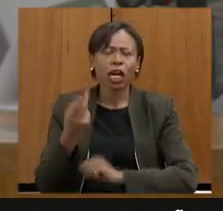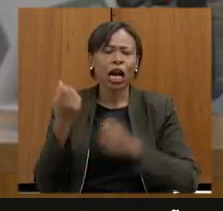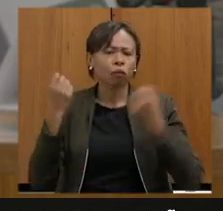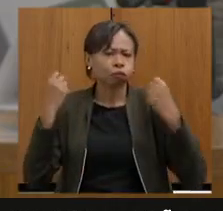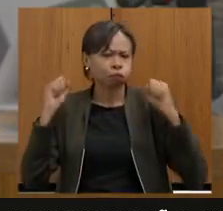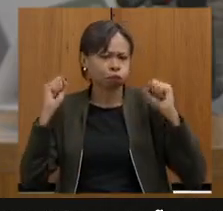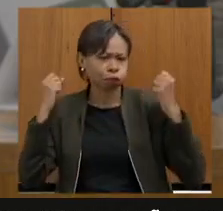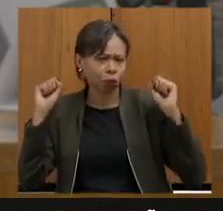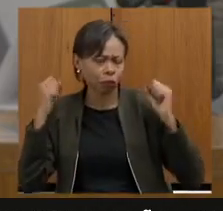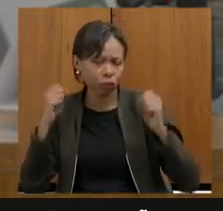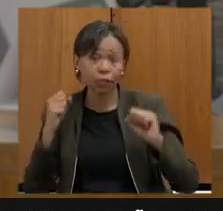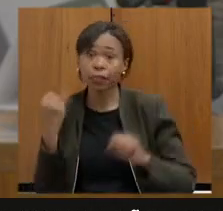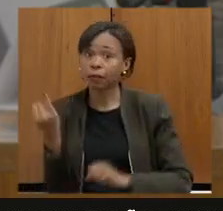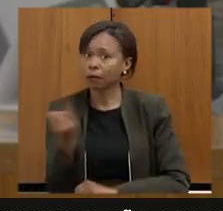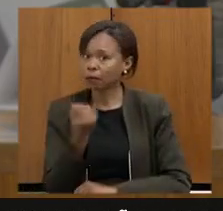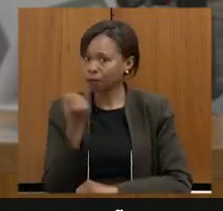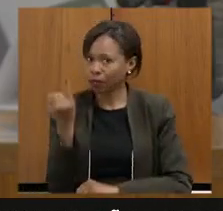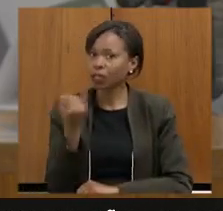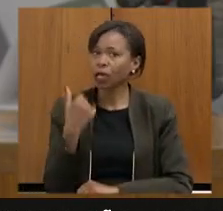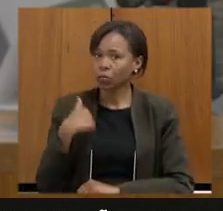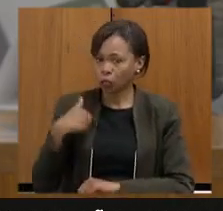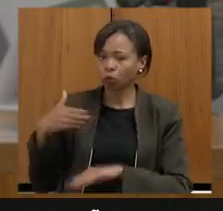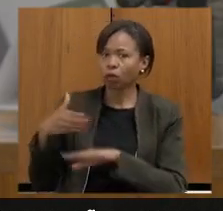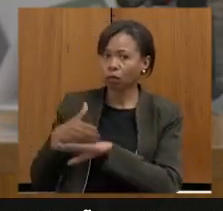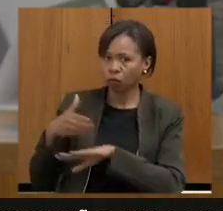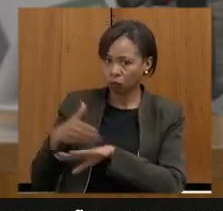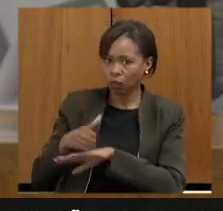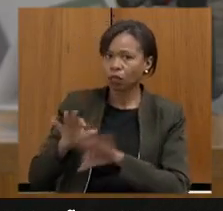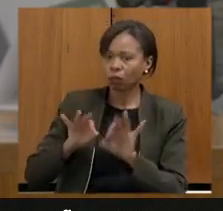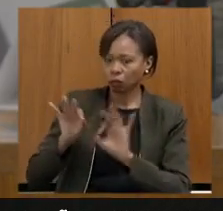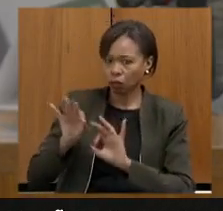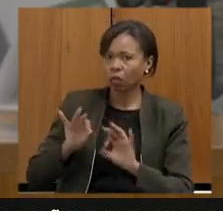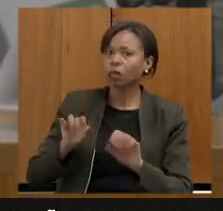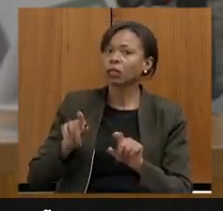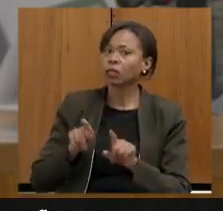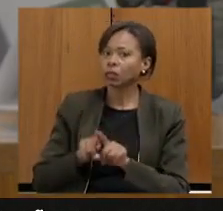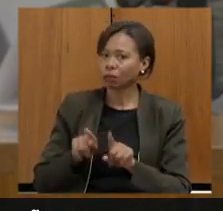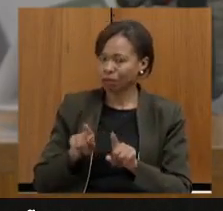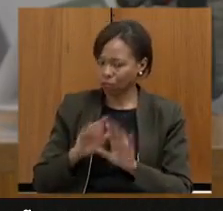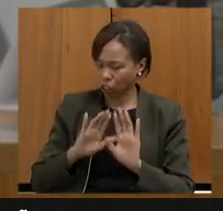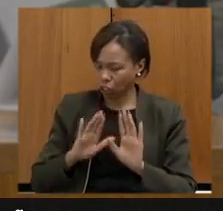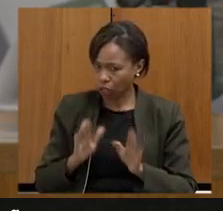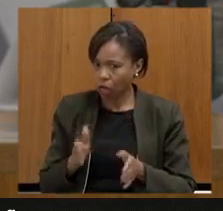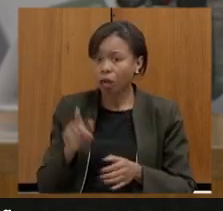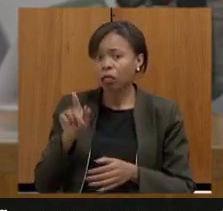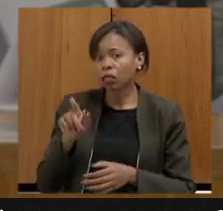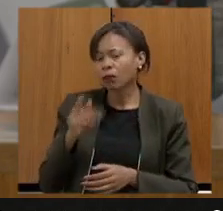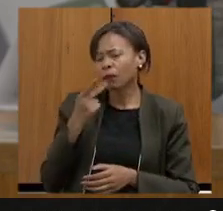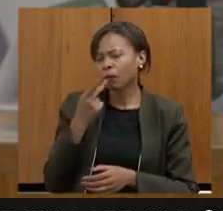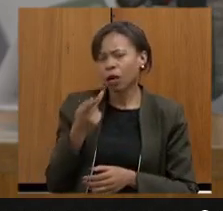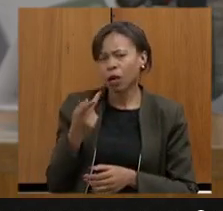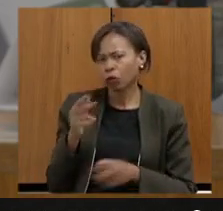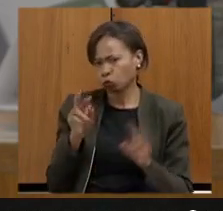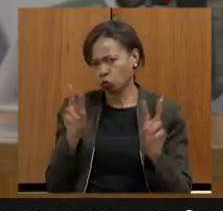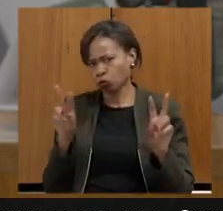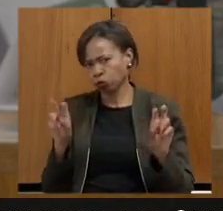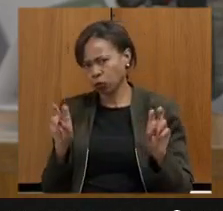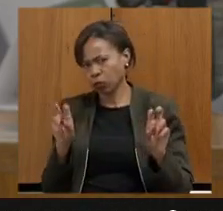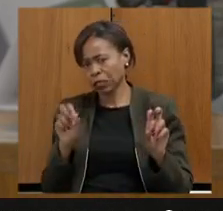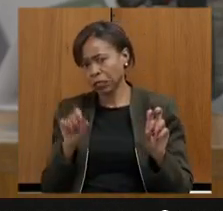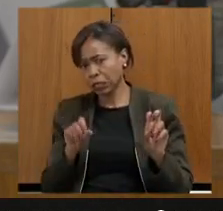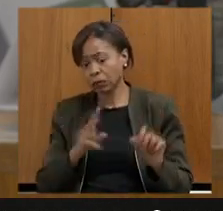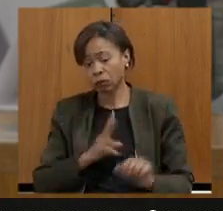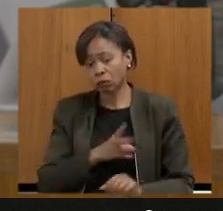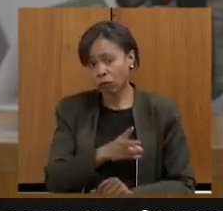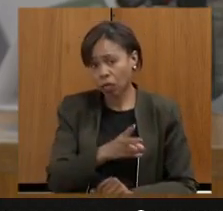acho fundamental também participativamente e quero que você fale sobre isso para a gente ter certeza de que isso vai continuar